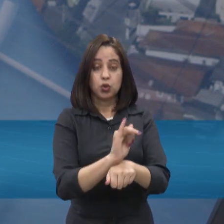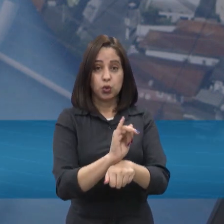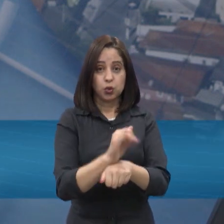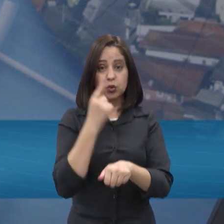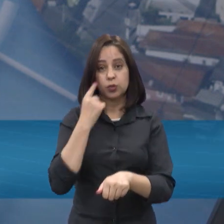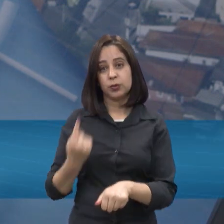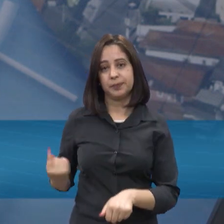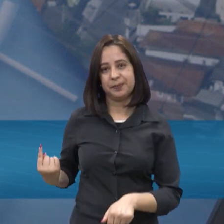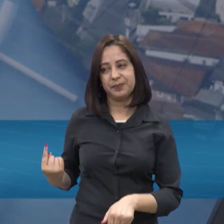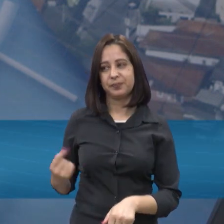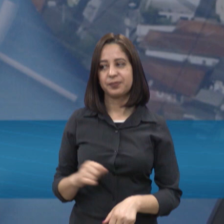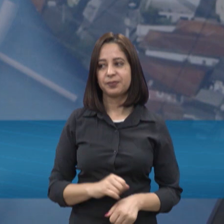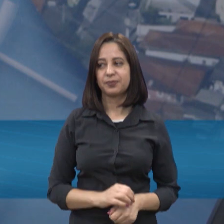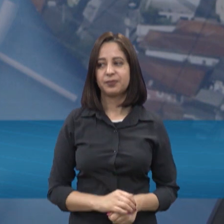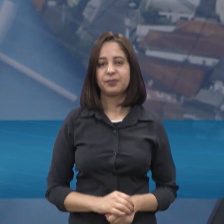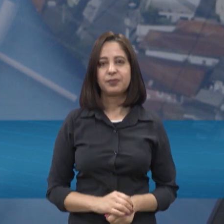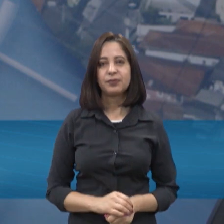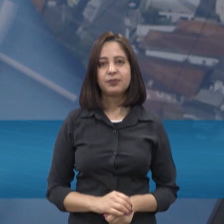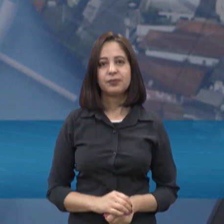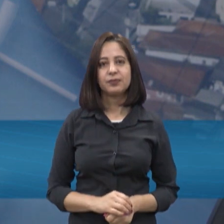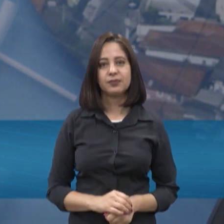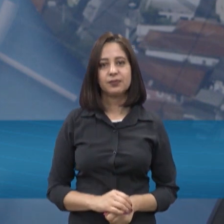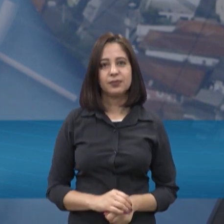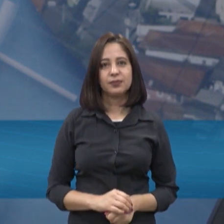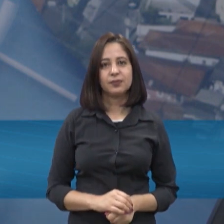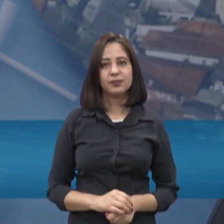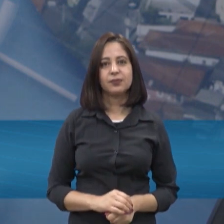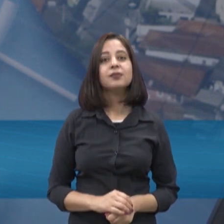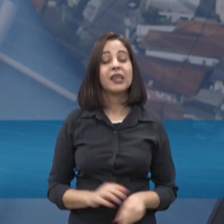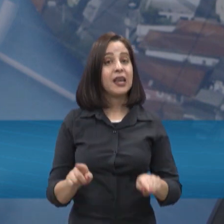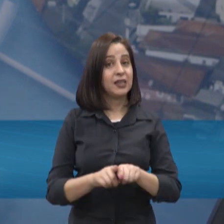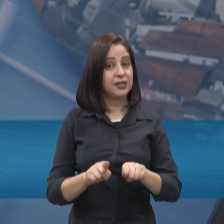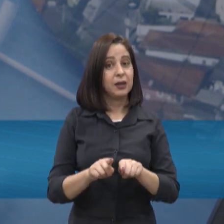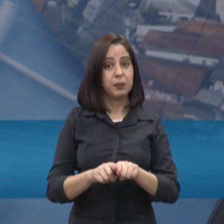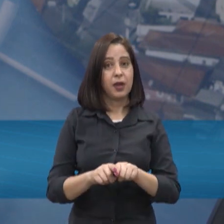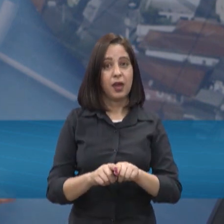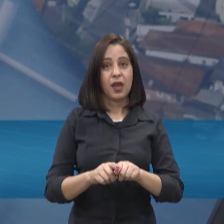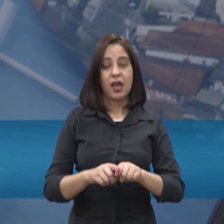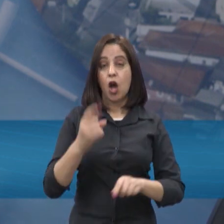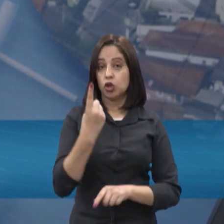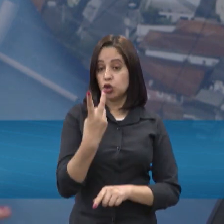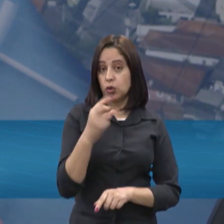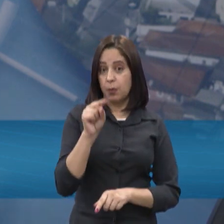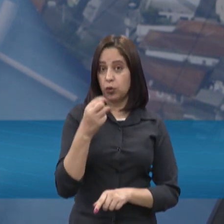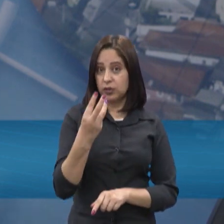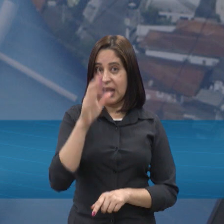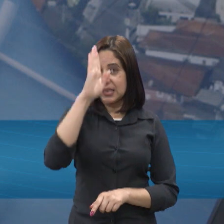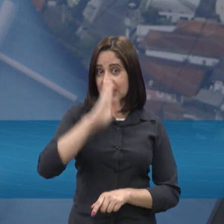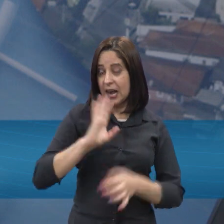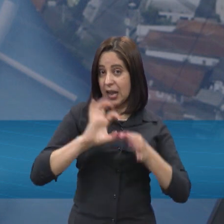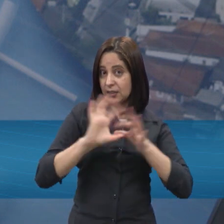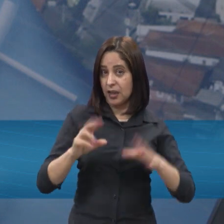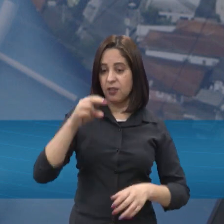YouTube, youtube.com barra arroba tvcâmara sjc, tem também os canais 12.3, que é nosso canal aberto, além do